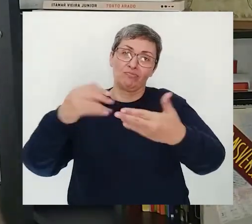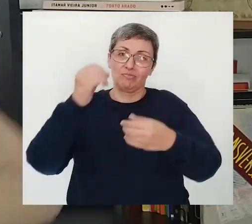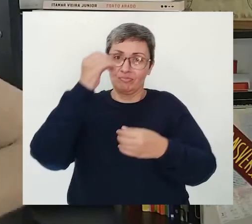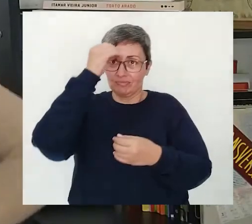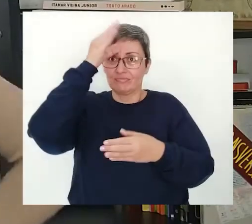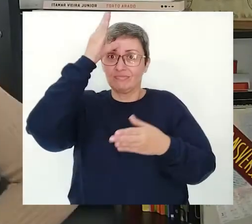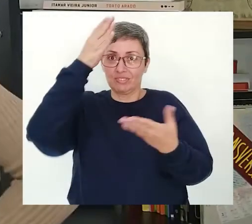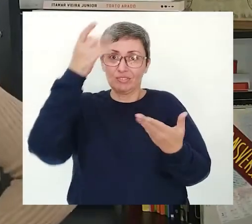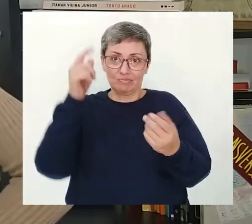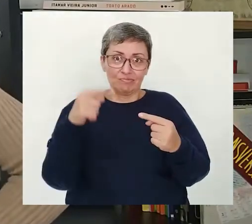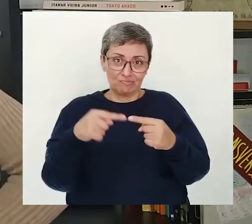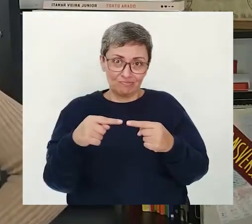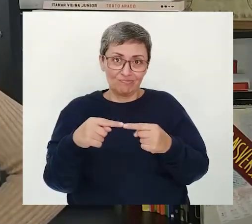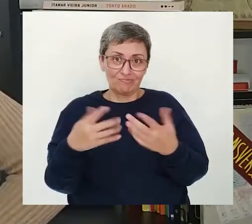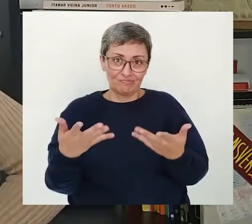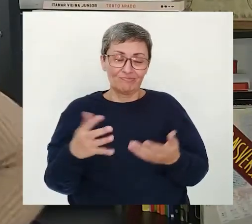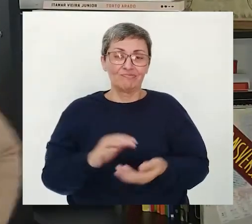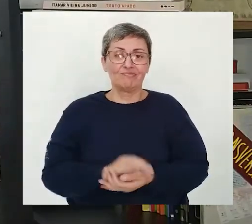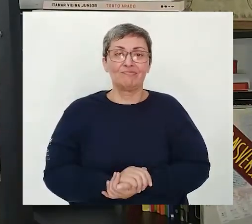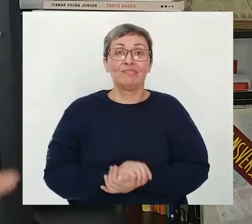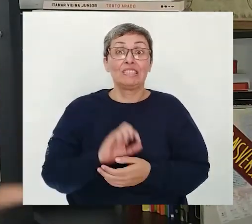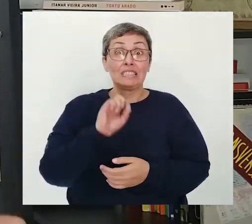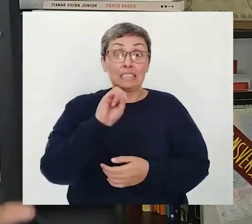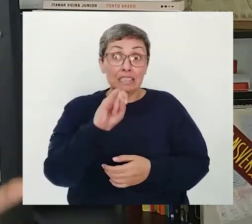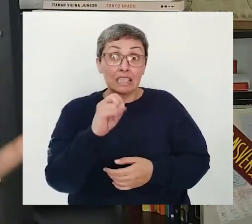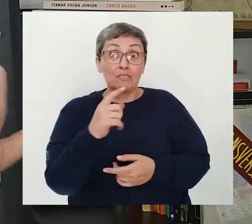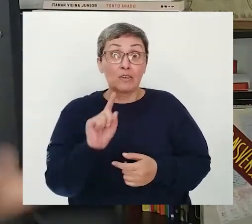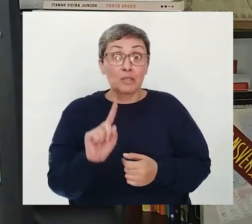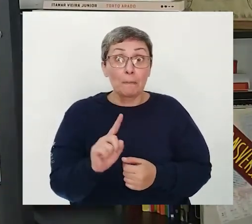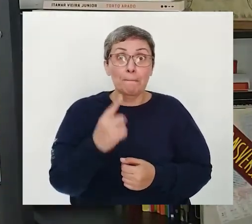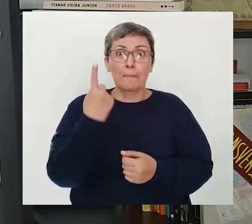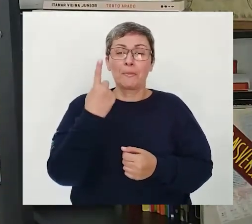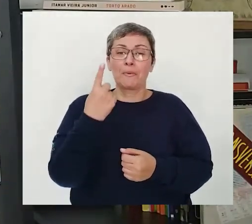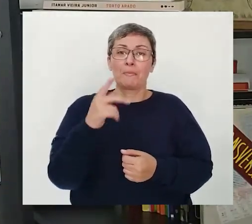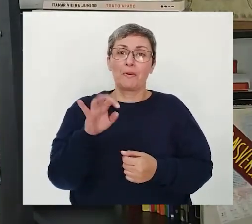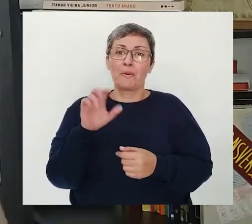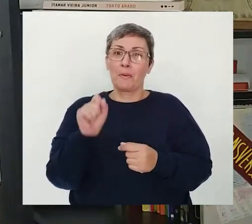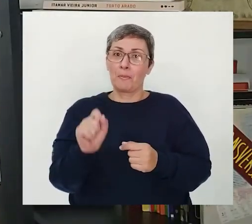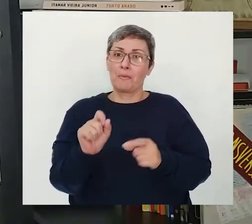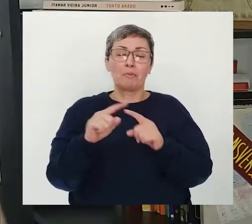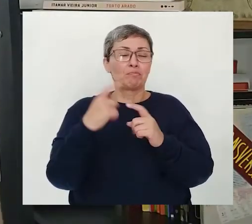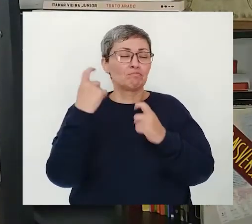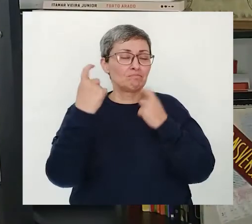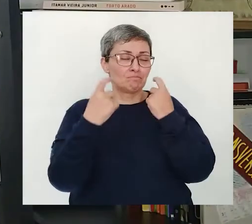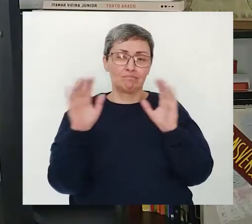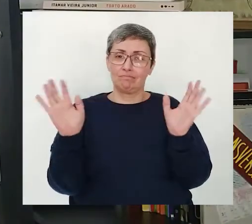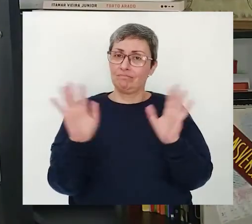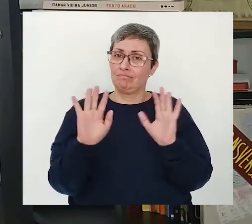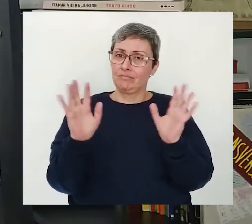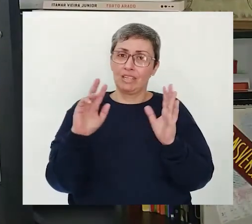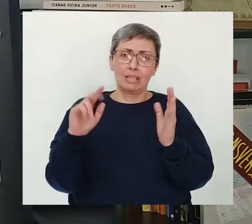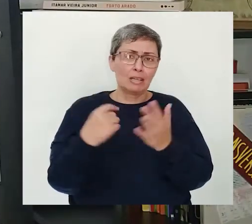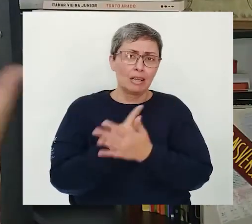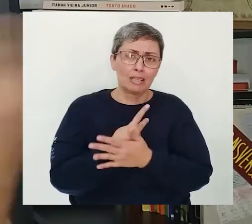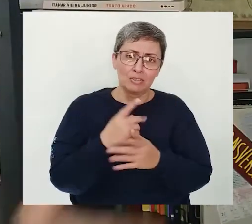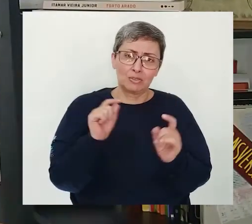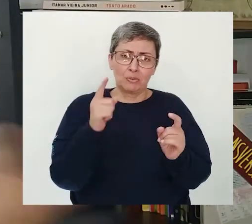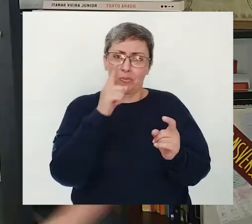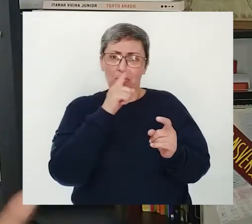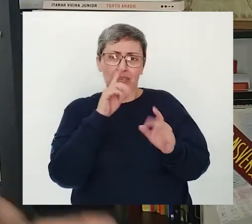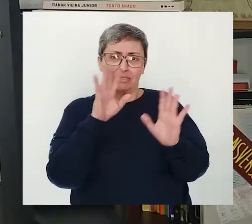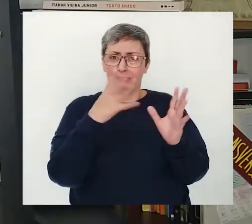conhecimentos Vocês não concordam? E se esse for O seu primeiro poema Não se preocupem Se algo ficar